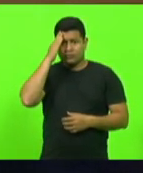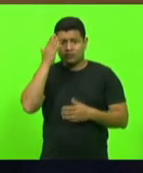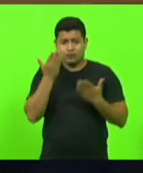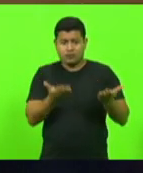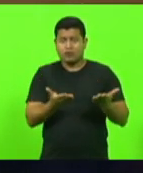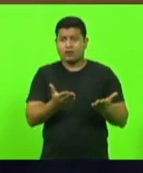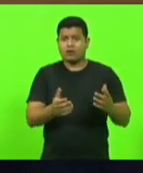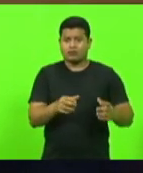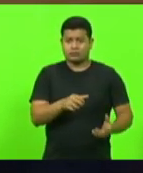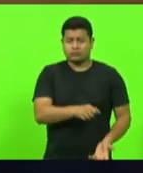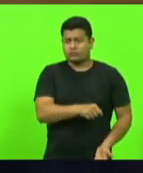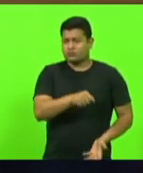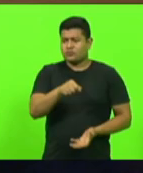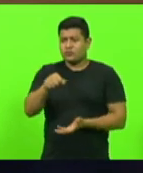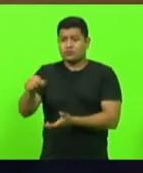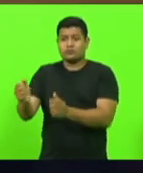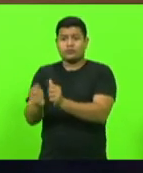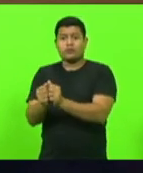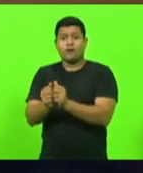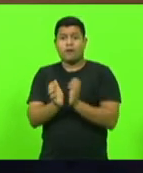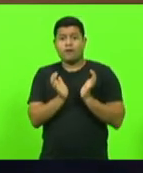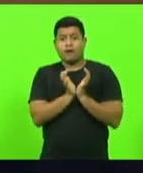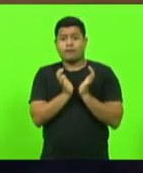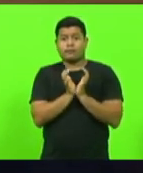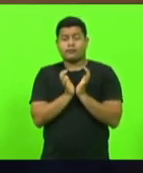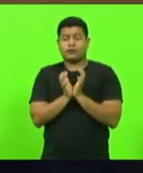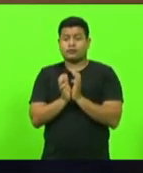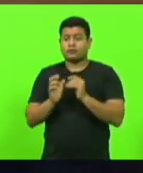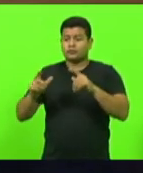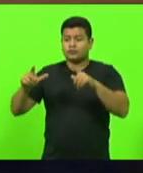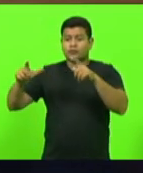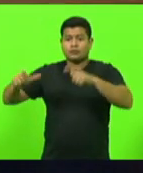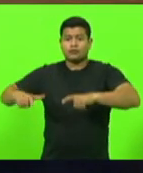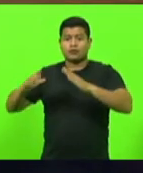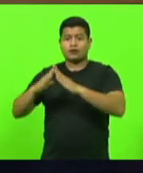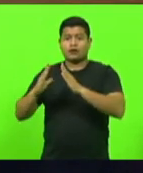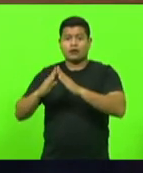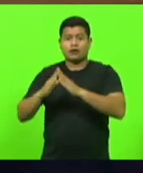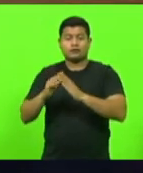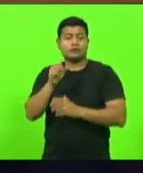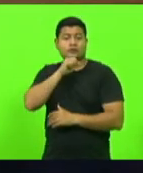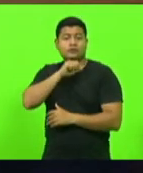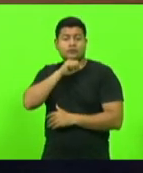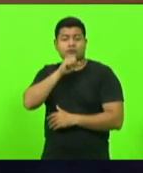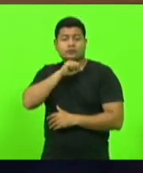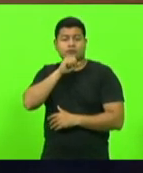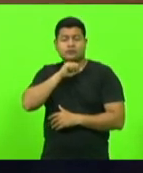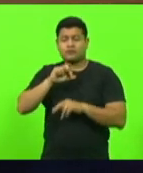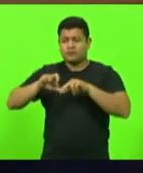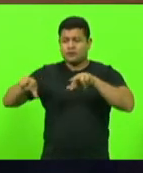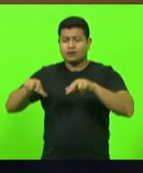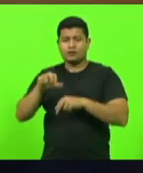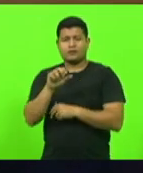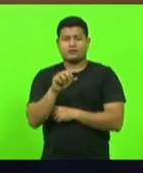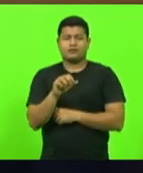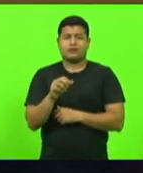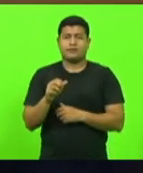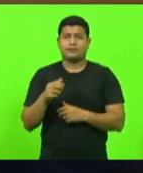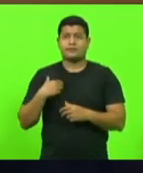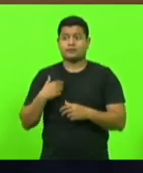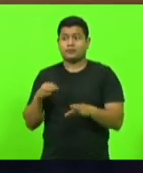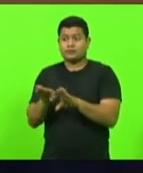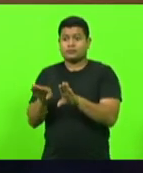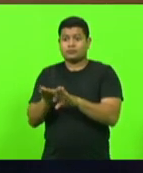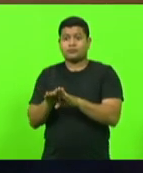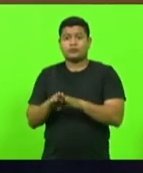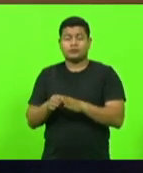lá na PAI leva no asilo leva para o pessoal que que está buscando um tratamento contra as drogas